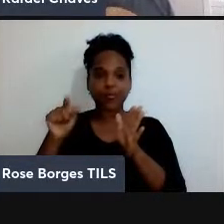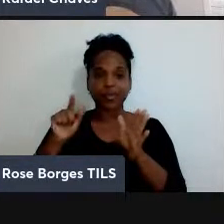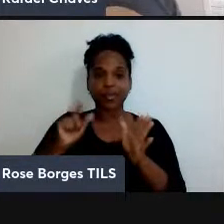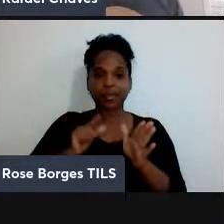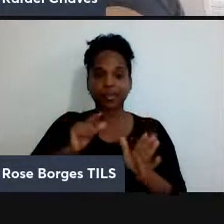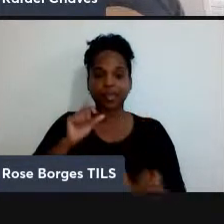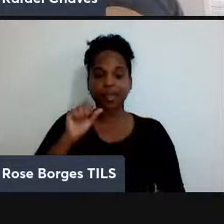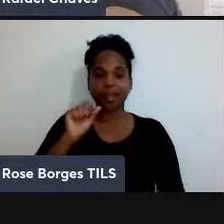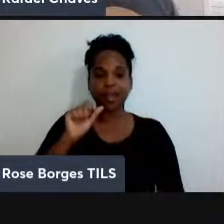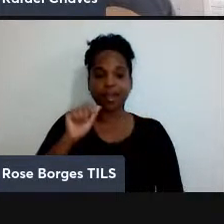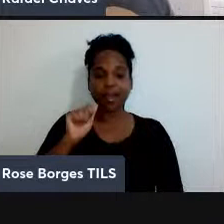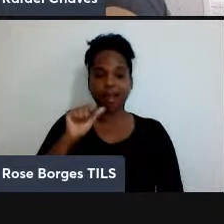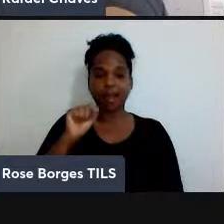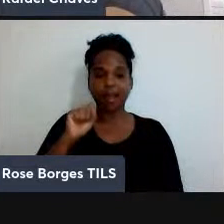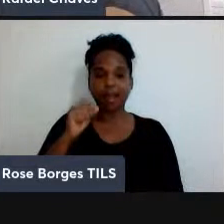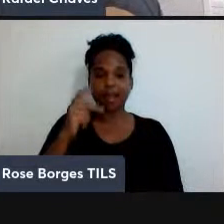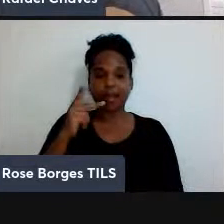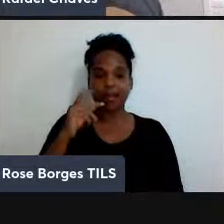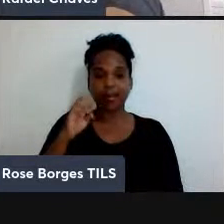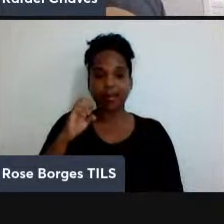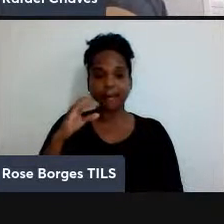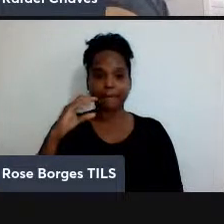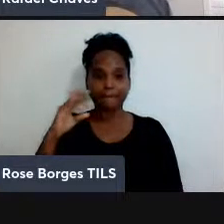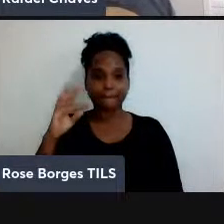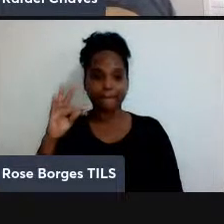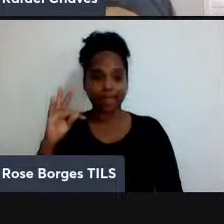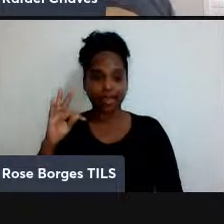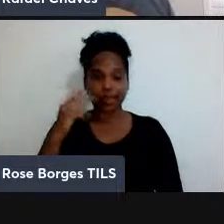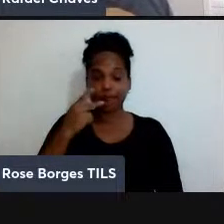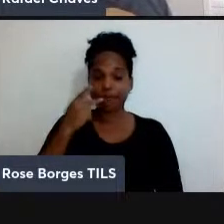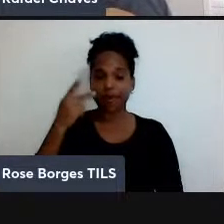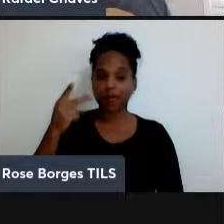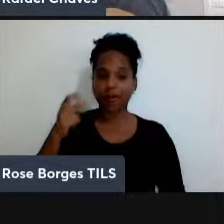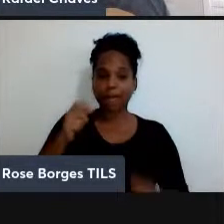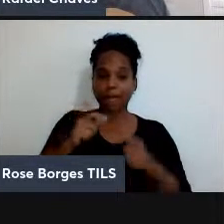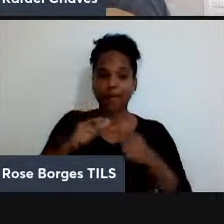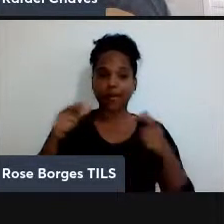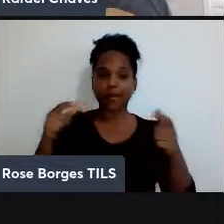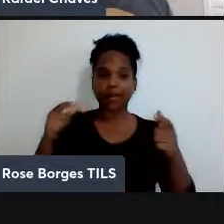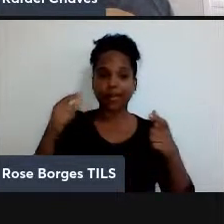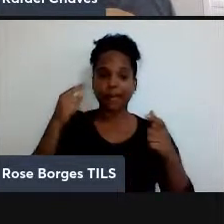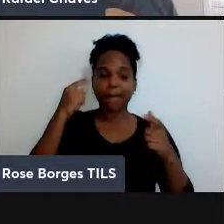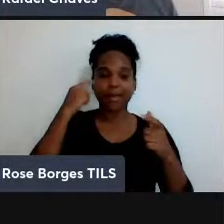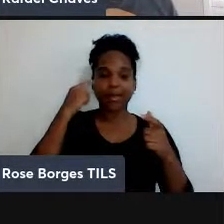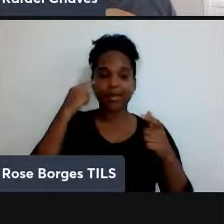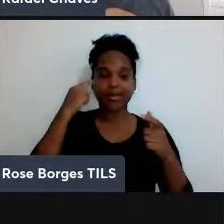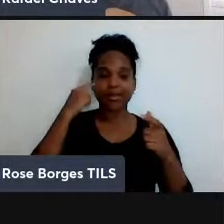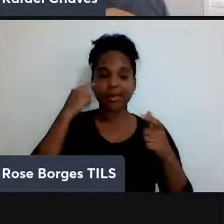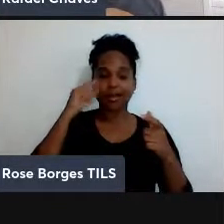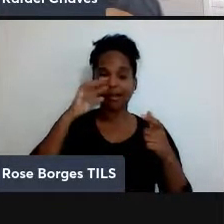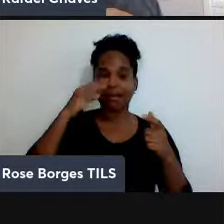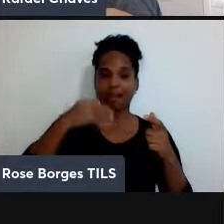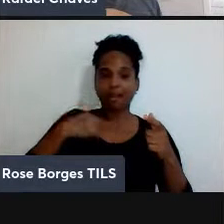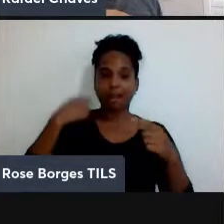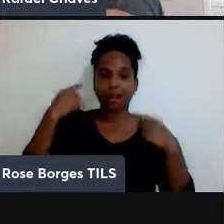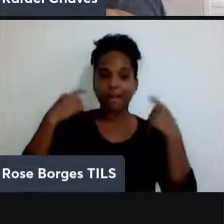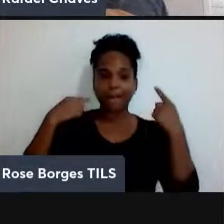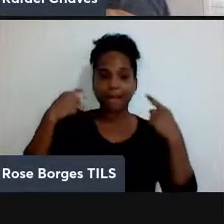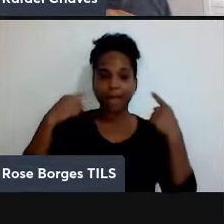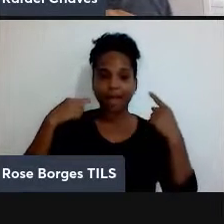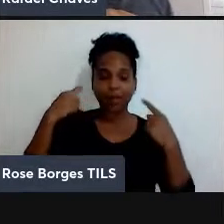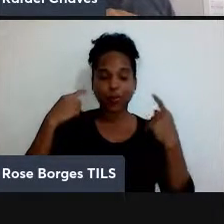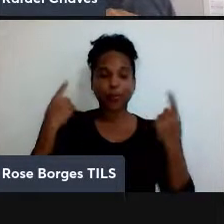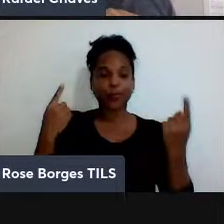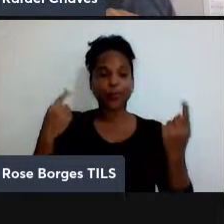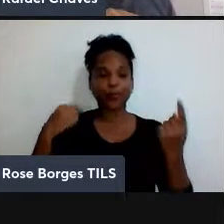vez, a maioria dos físicos pensou que eu era um biruta, por desperdiçar tantos esforços na interpretação da mecânica quântica. Bom,